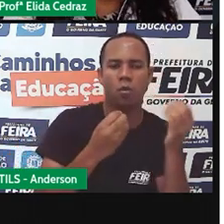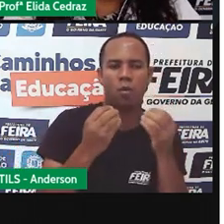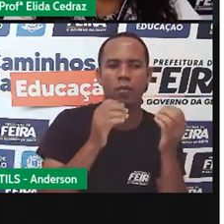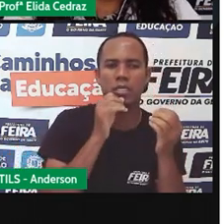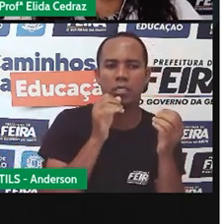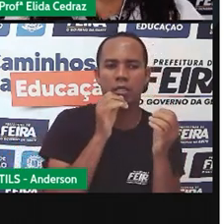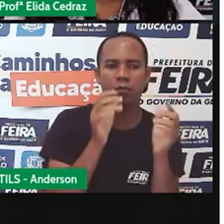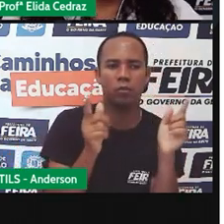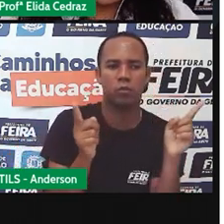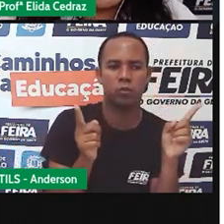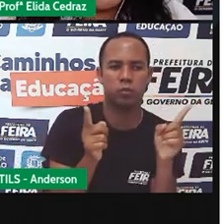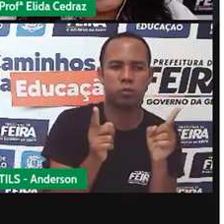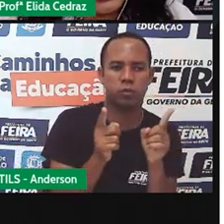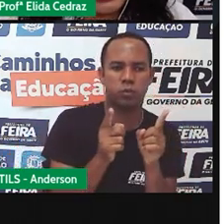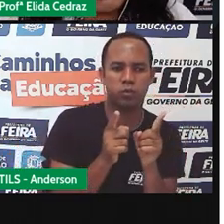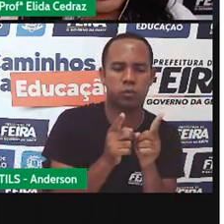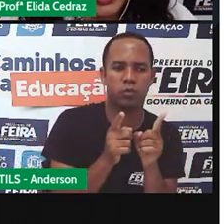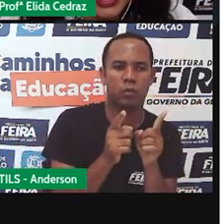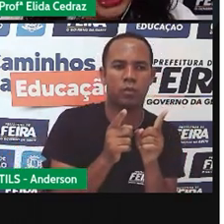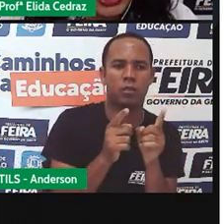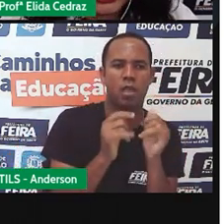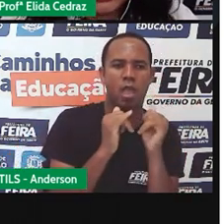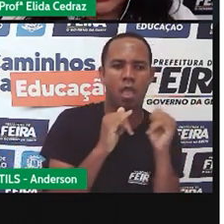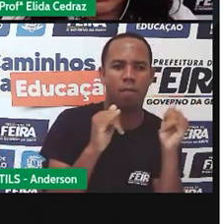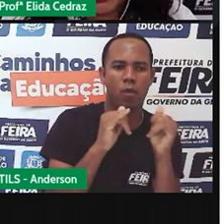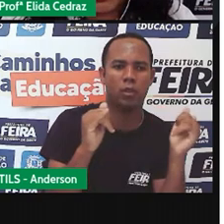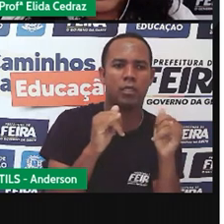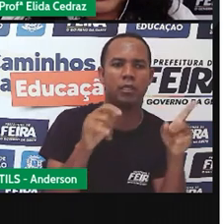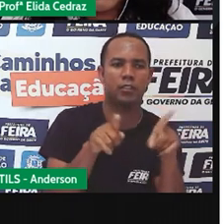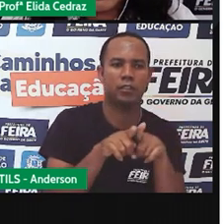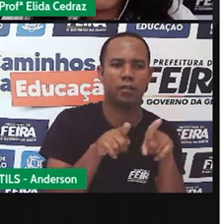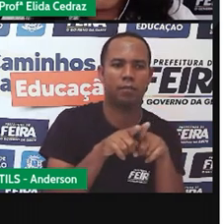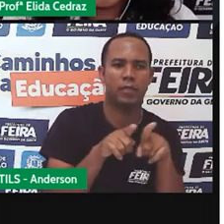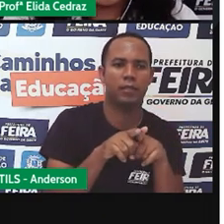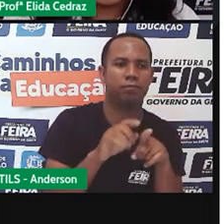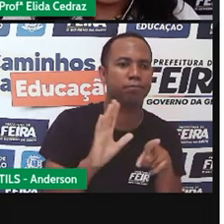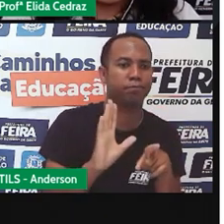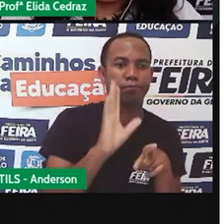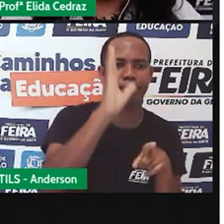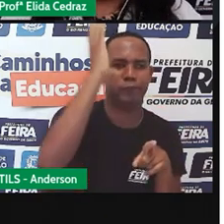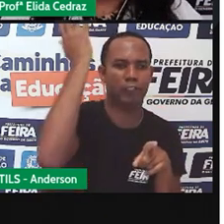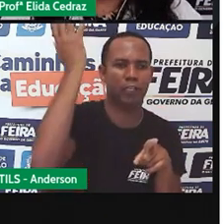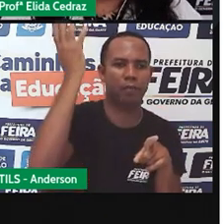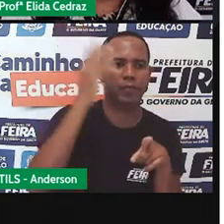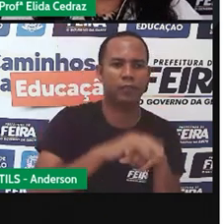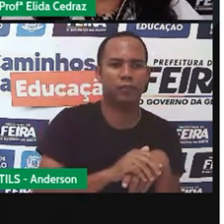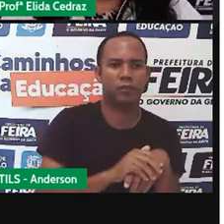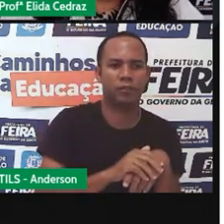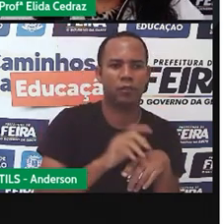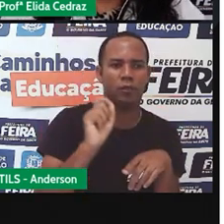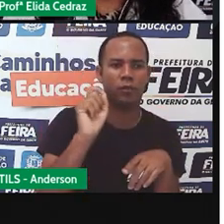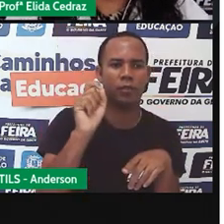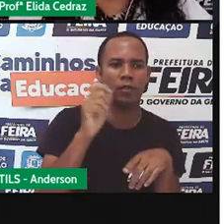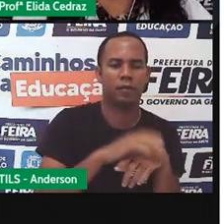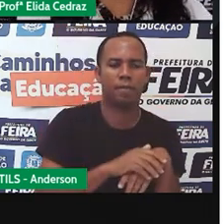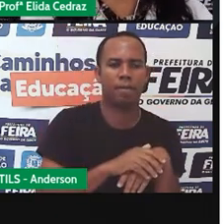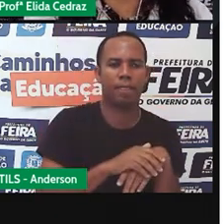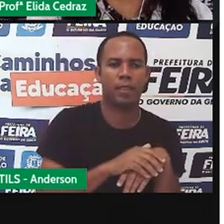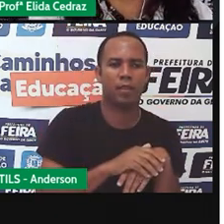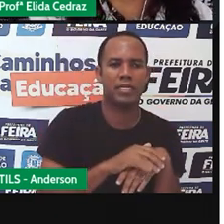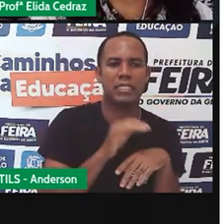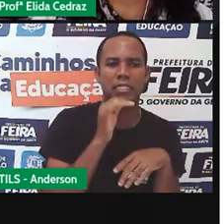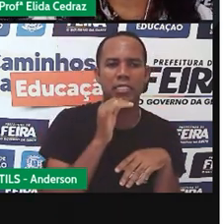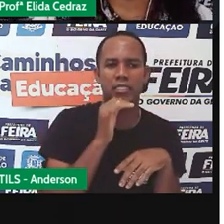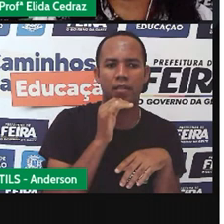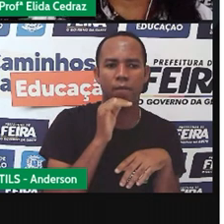resumo da reportagem do acontecimento. O que acontece? Não vai